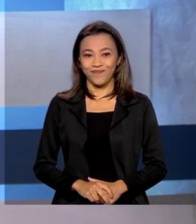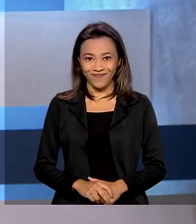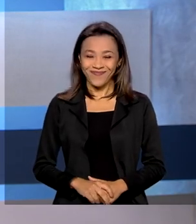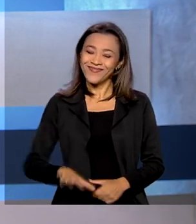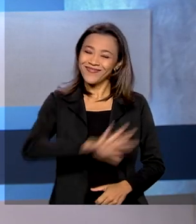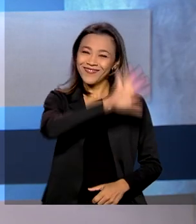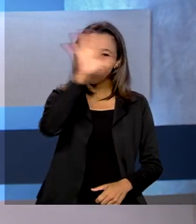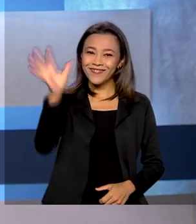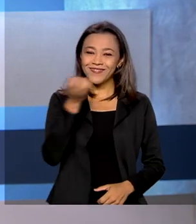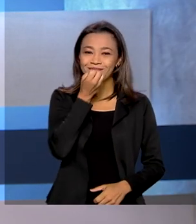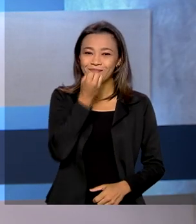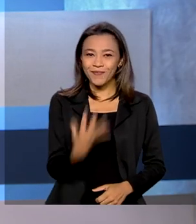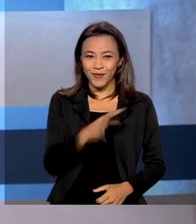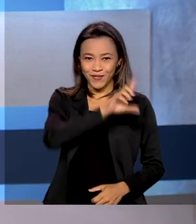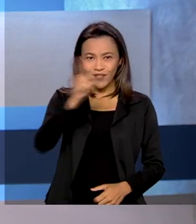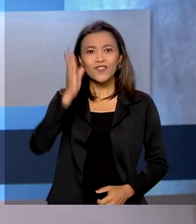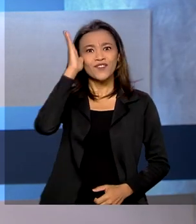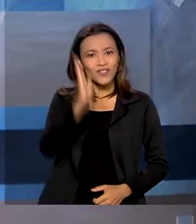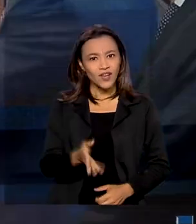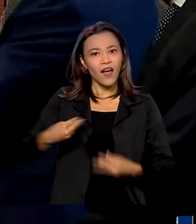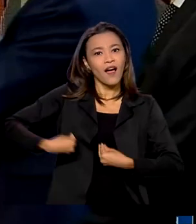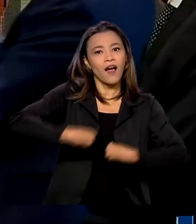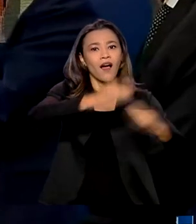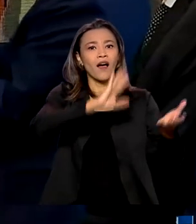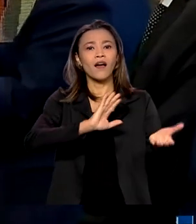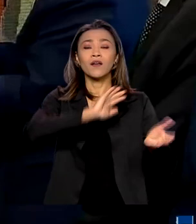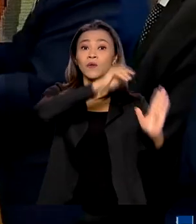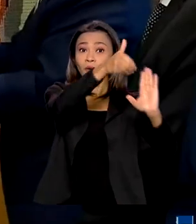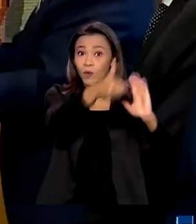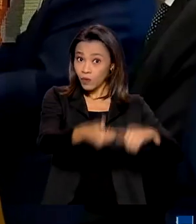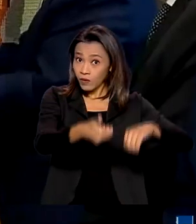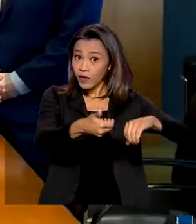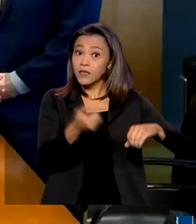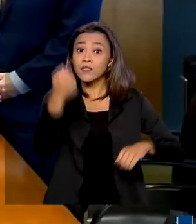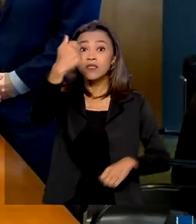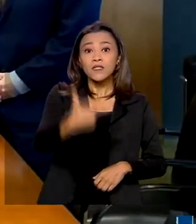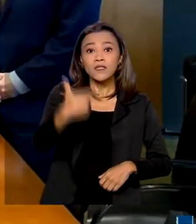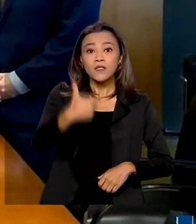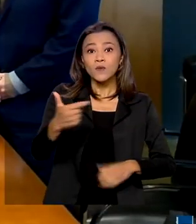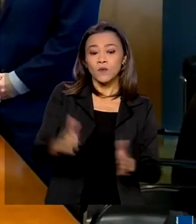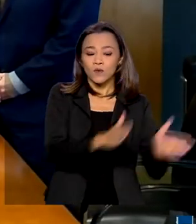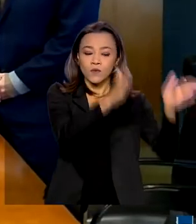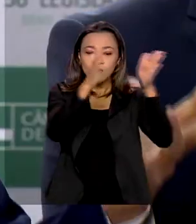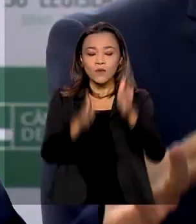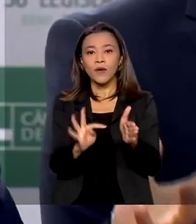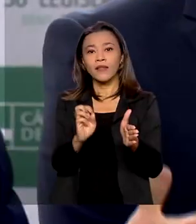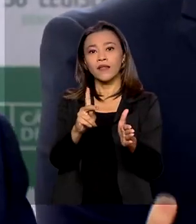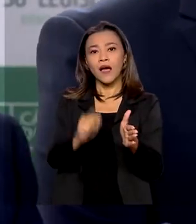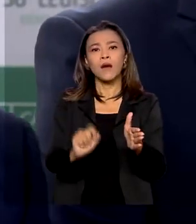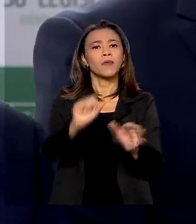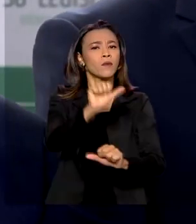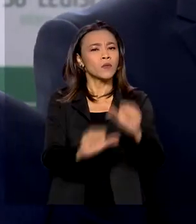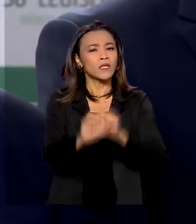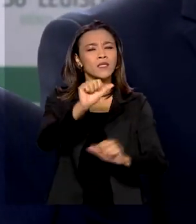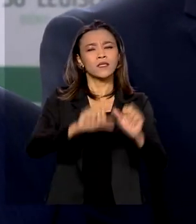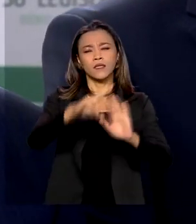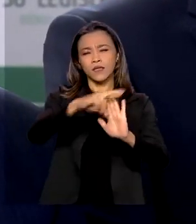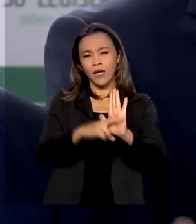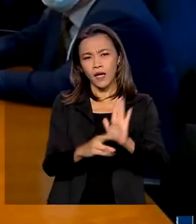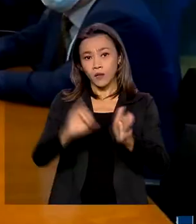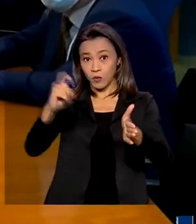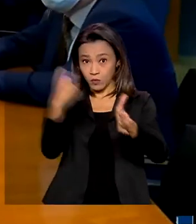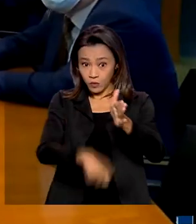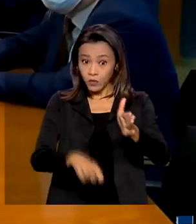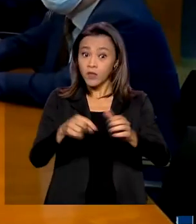Olá, bom dia! Já está no Congresso a segunda etapa da reforma tributária. A proposta do governo modifica o imposto de